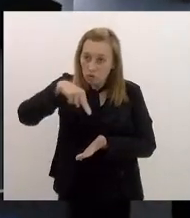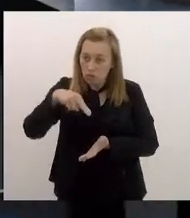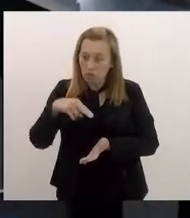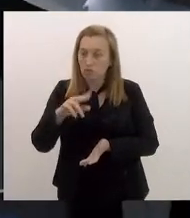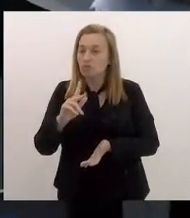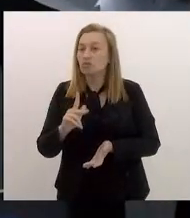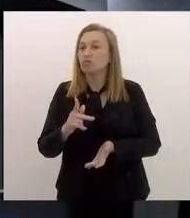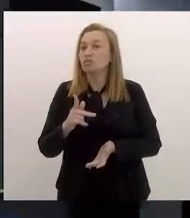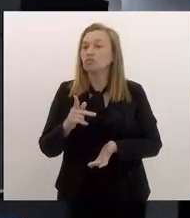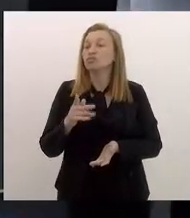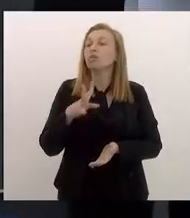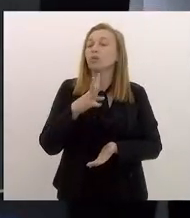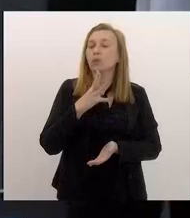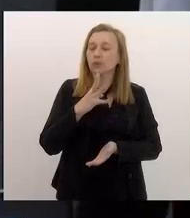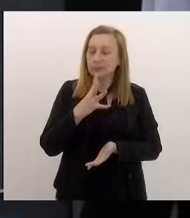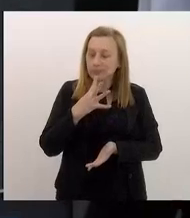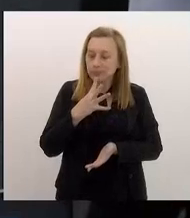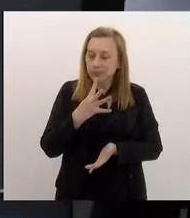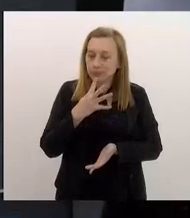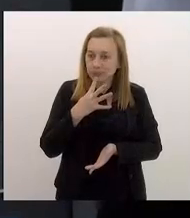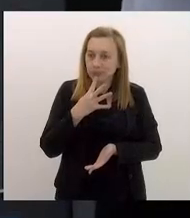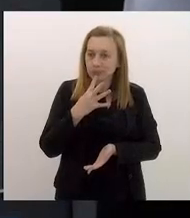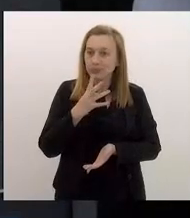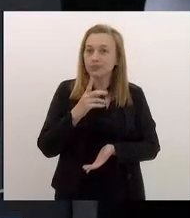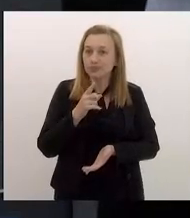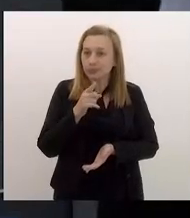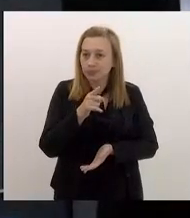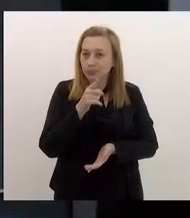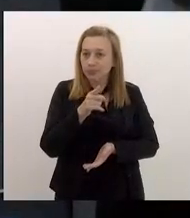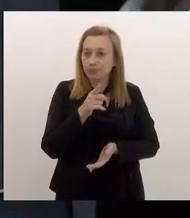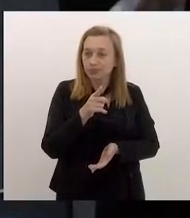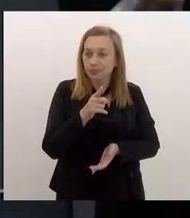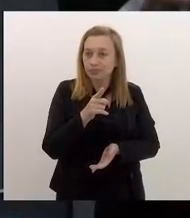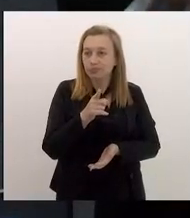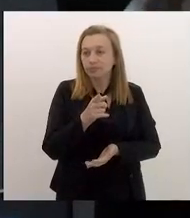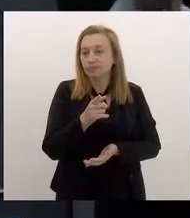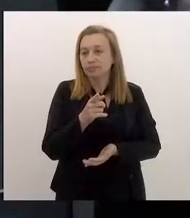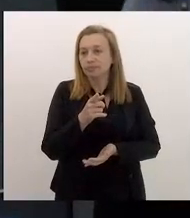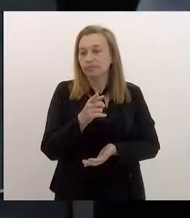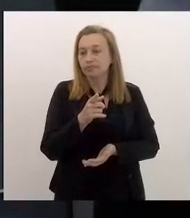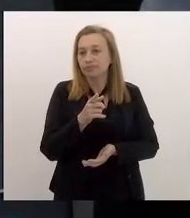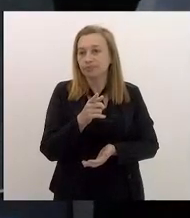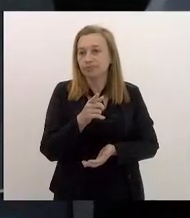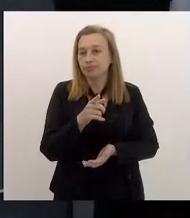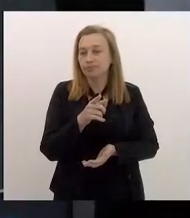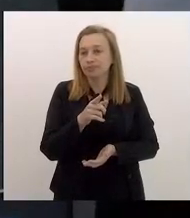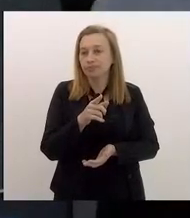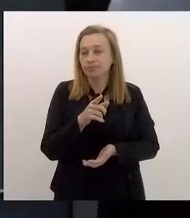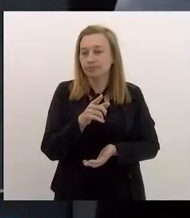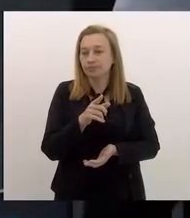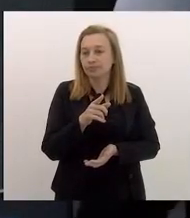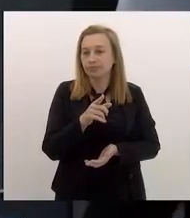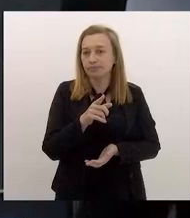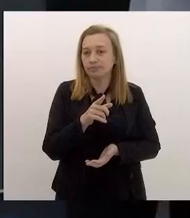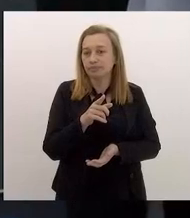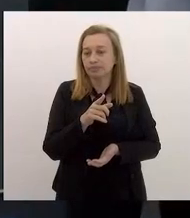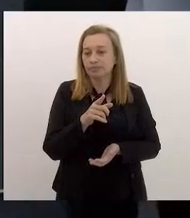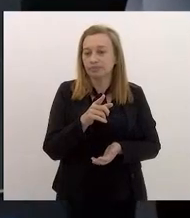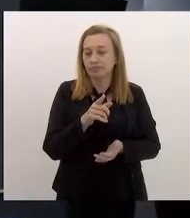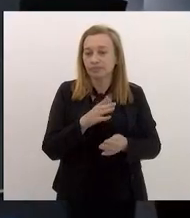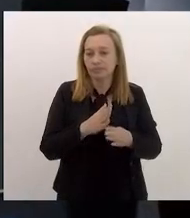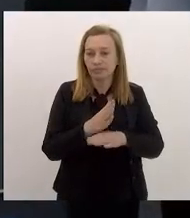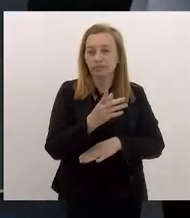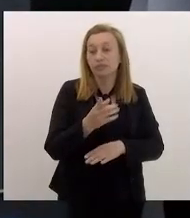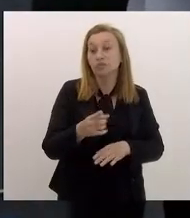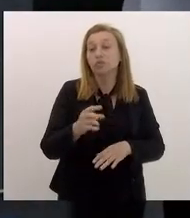reconheceu que ela excedeu o que propõe o regime,